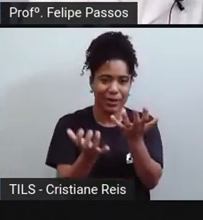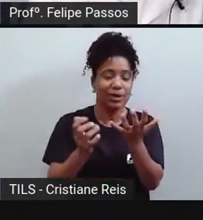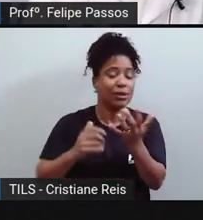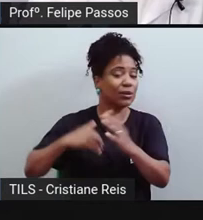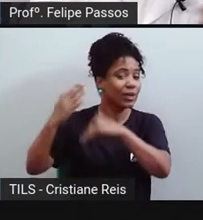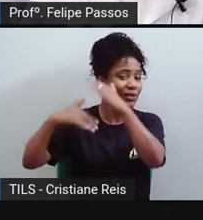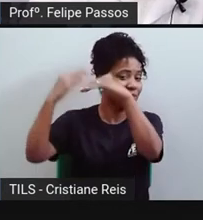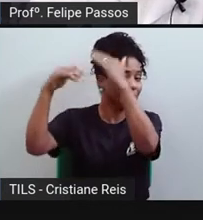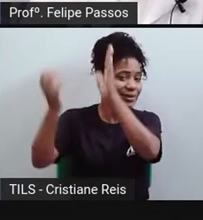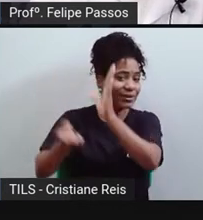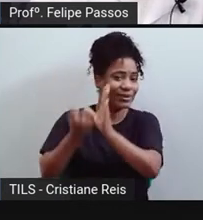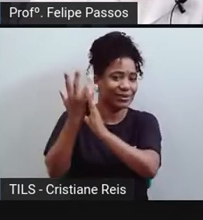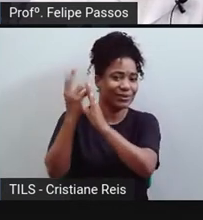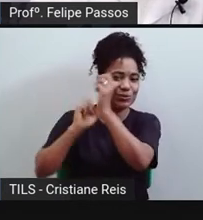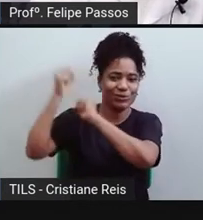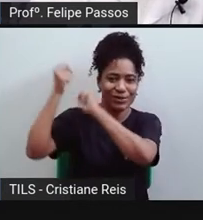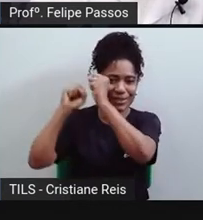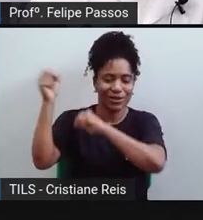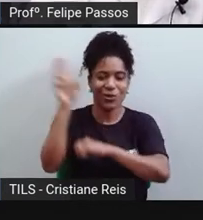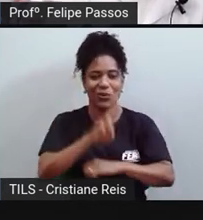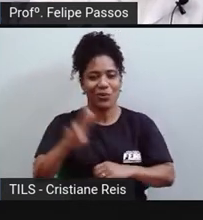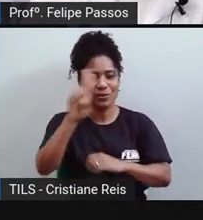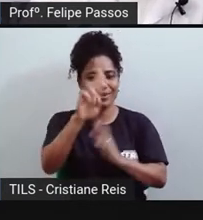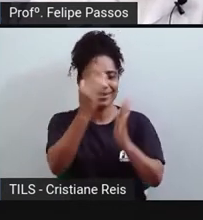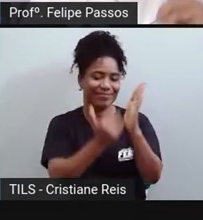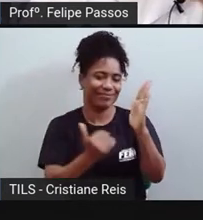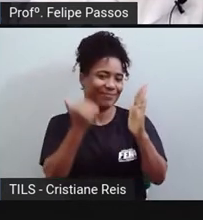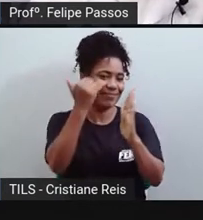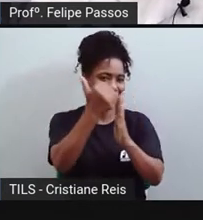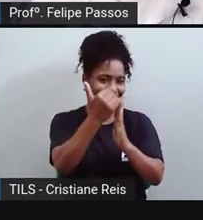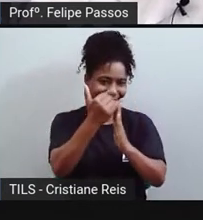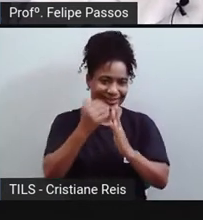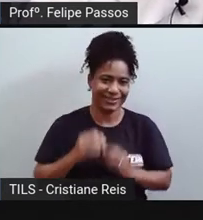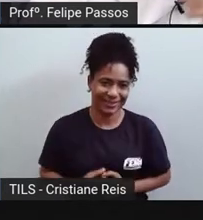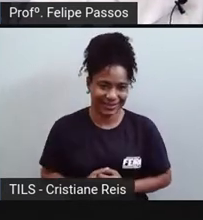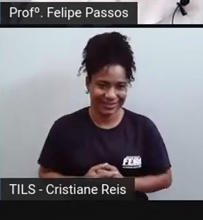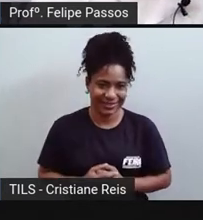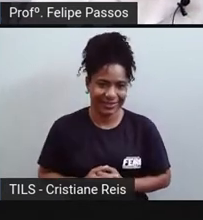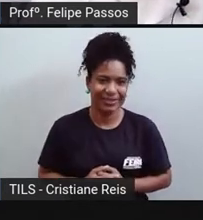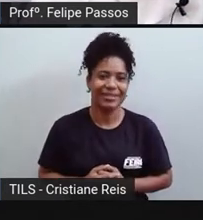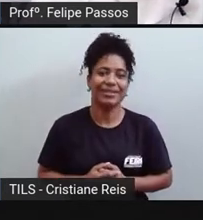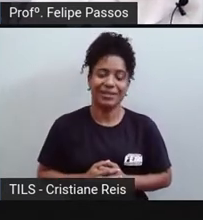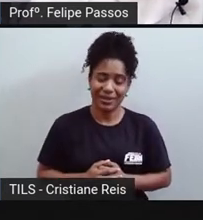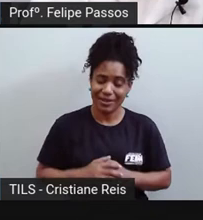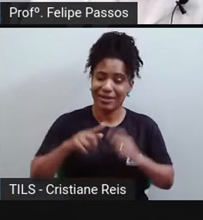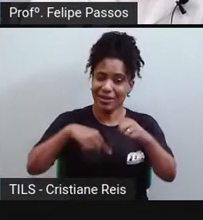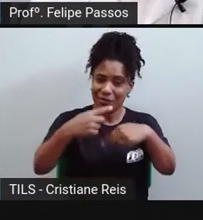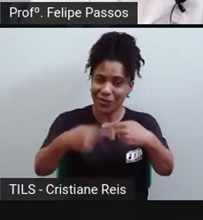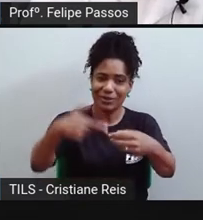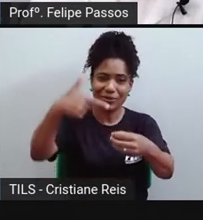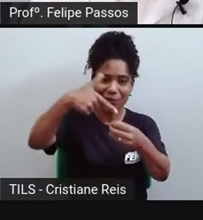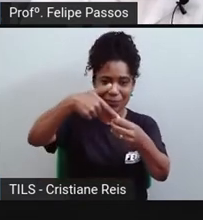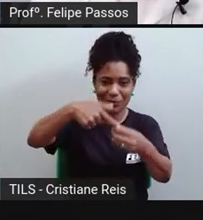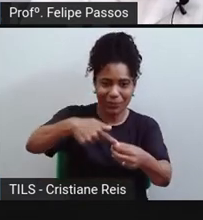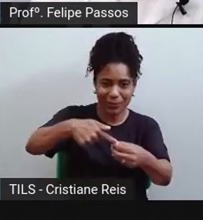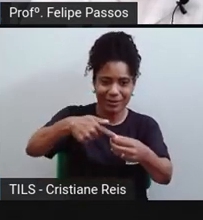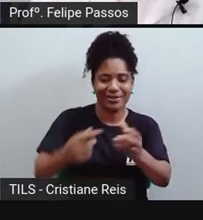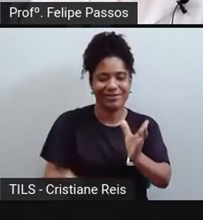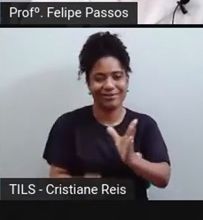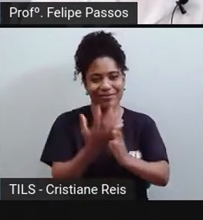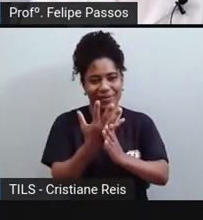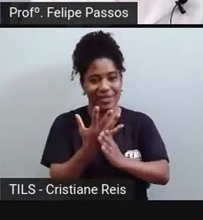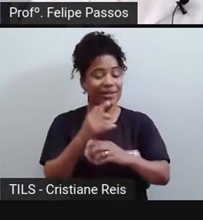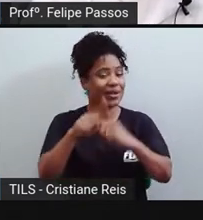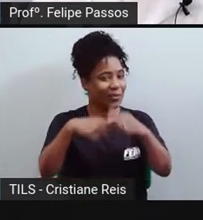uso muito maior de combustíveis fósseis, começa pelo carvão, mas depois vem o petróleo também, e eletricidade,